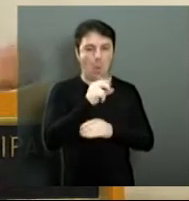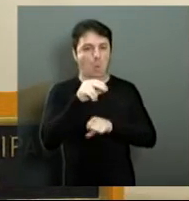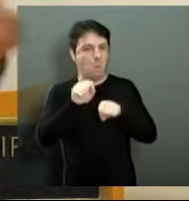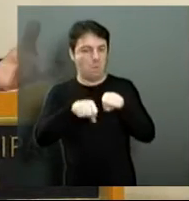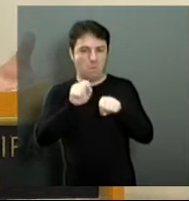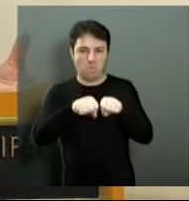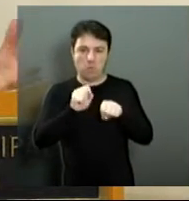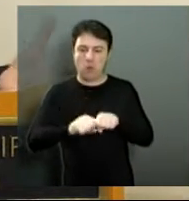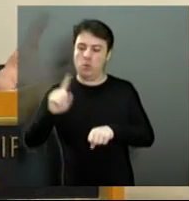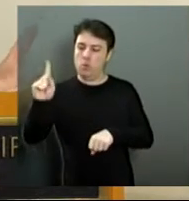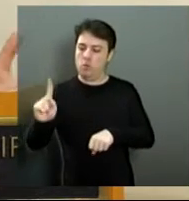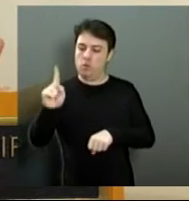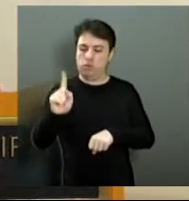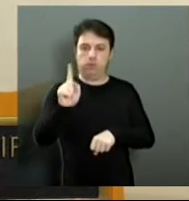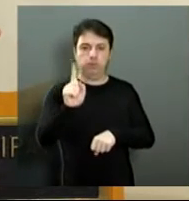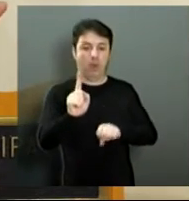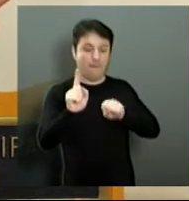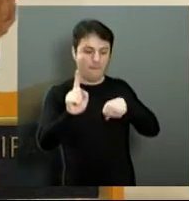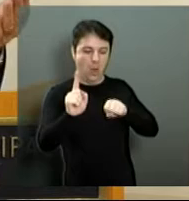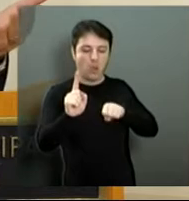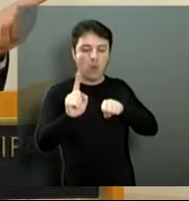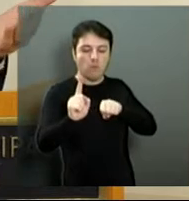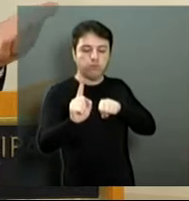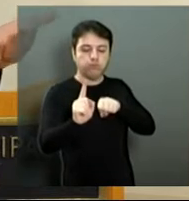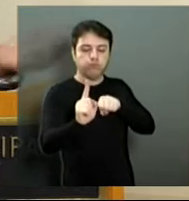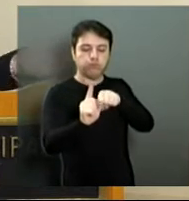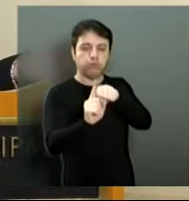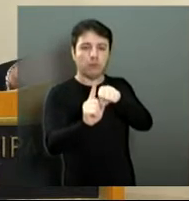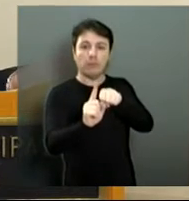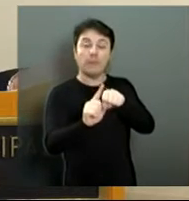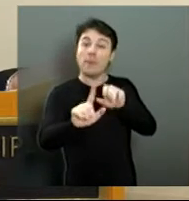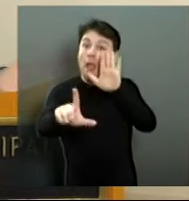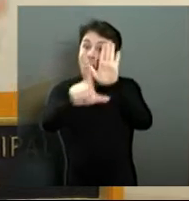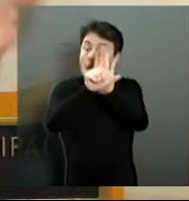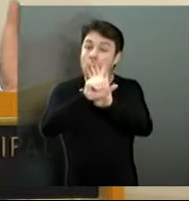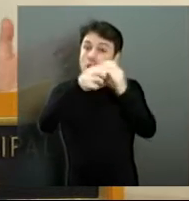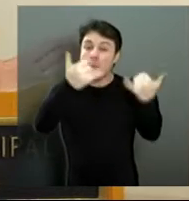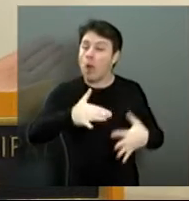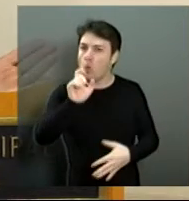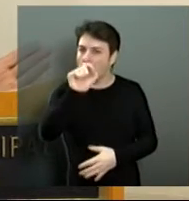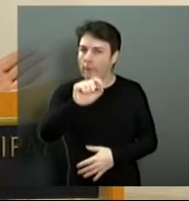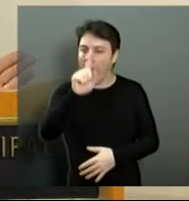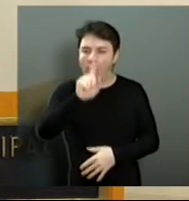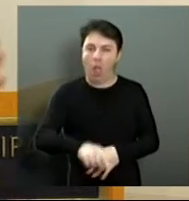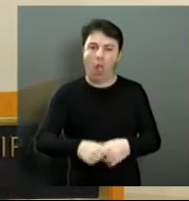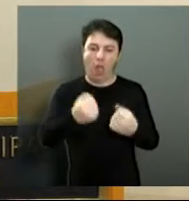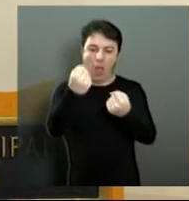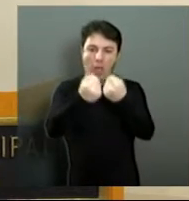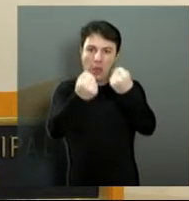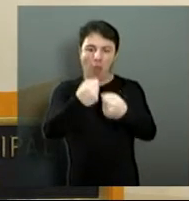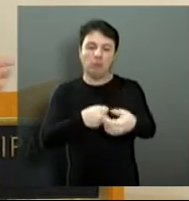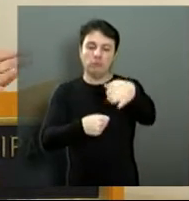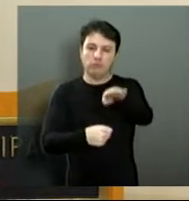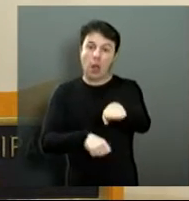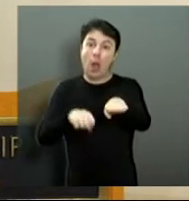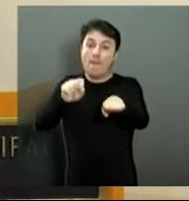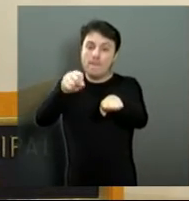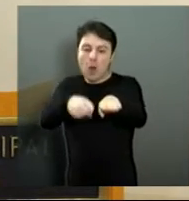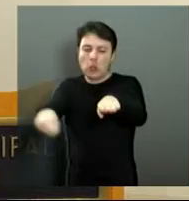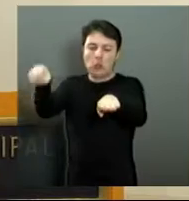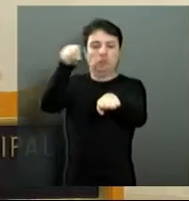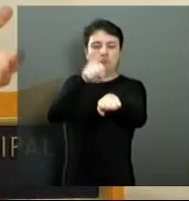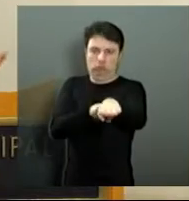na realidade, pela lei, pela lei, eles têm que andar atrás do carro, não podem passar no corredor. A lei é essa. A lei é clara, mas com todo